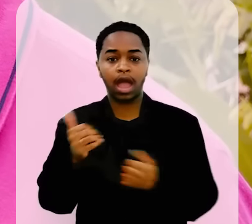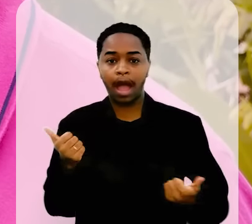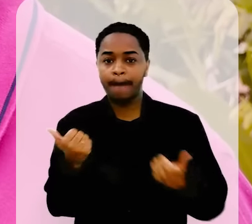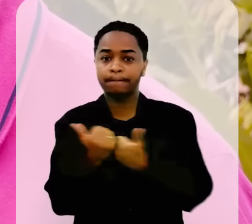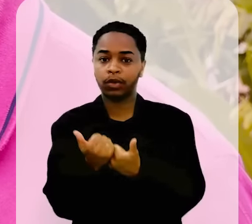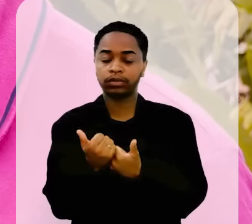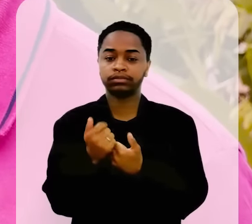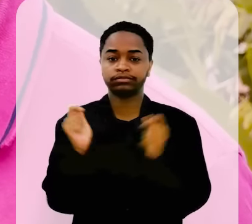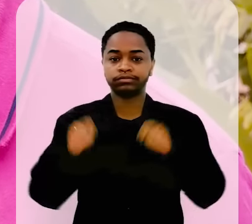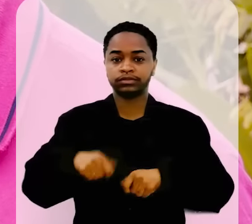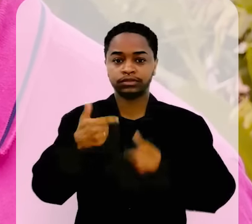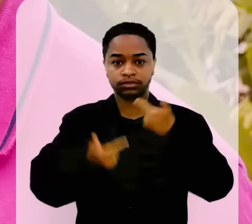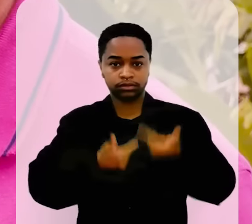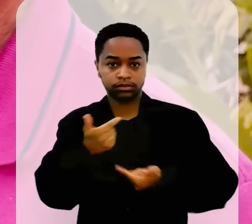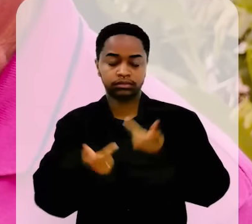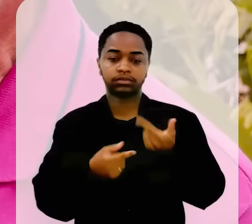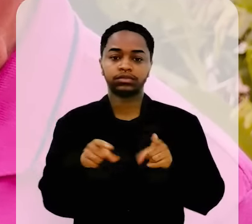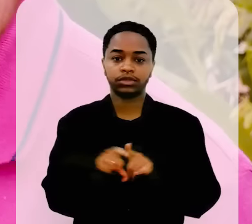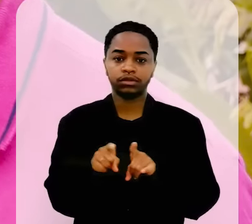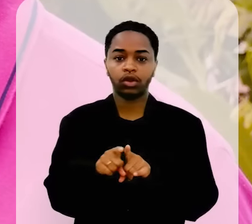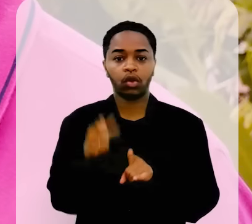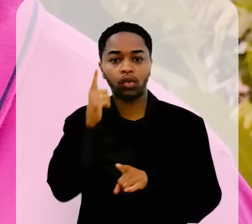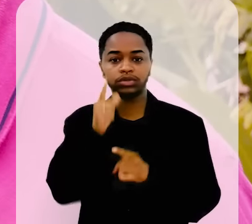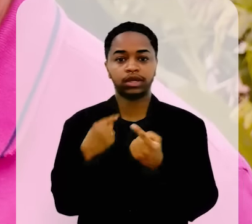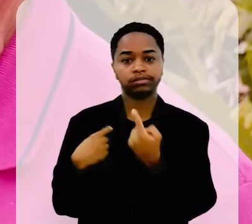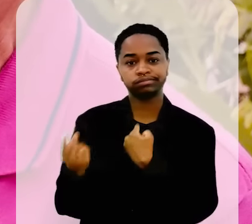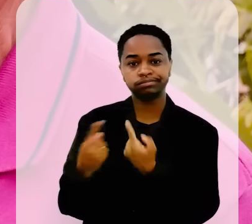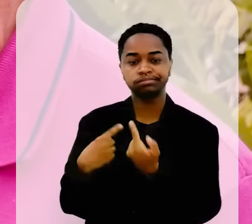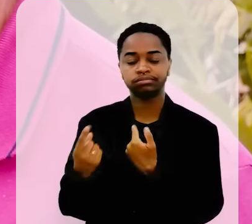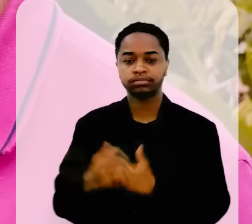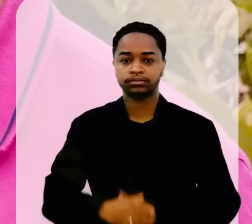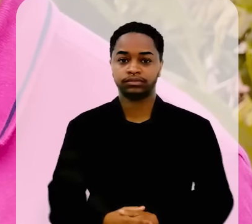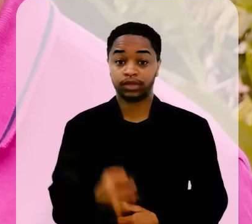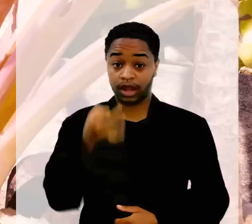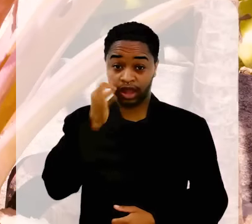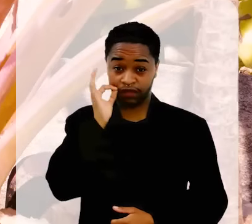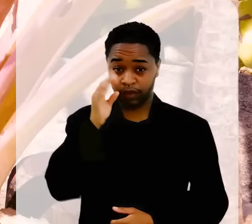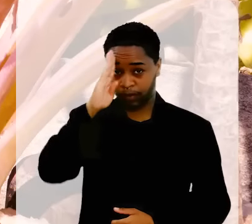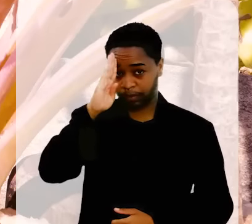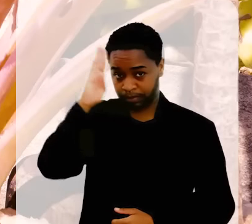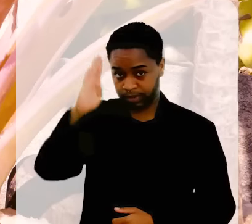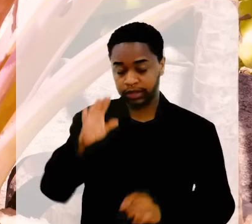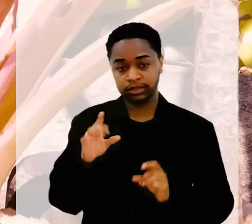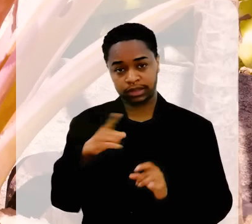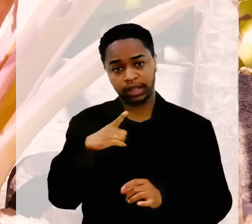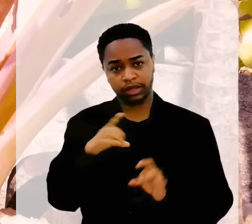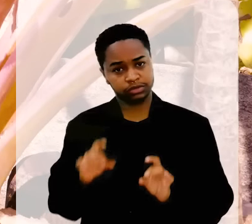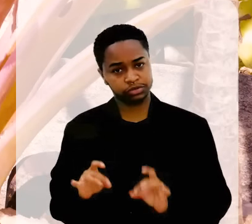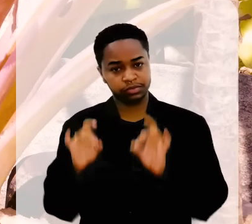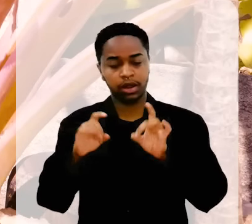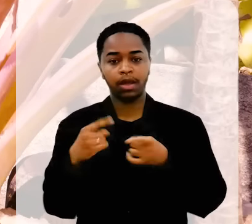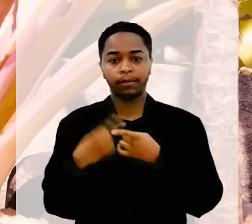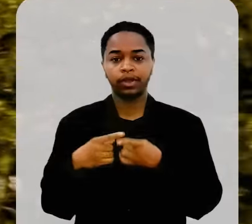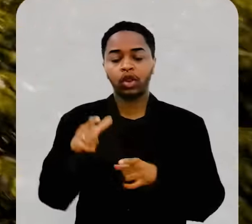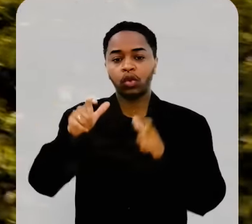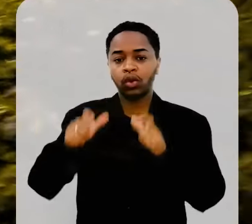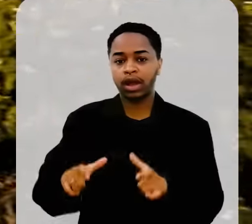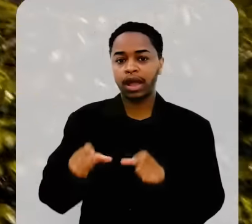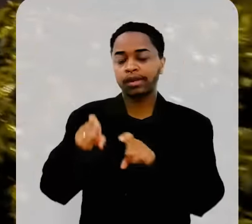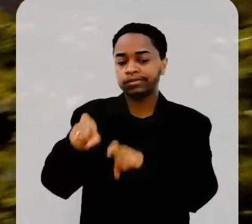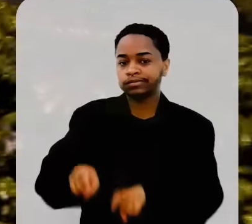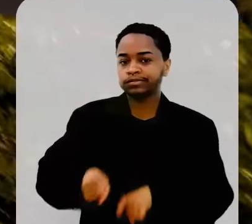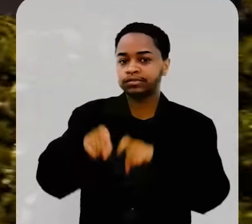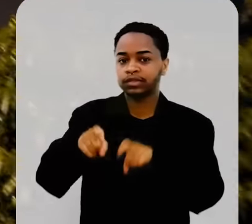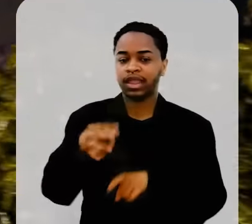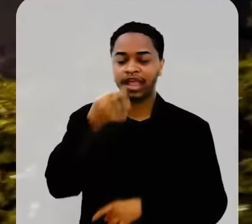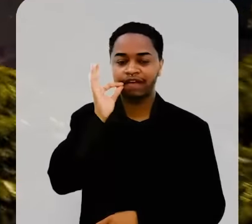subsídio para ele poder trabalhar e poder ir e vir de sua propriedade rural. O café tem destaque especial. A fazenda